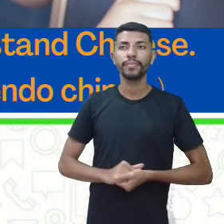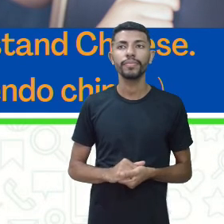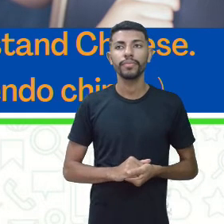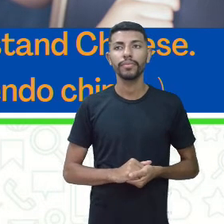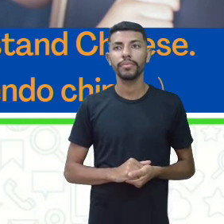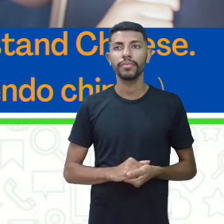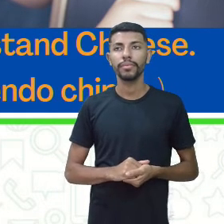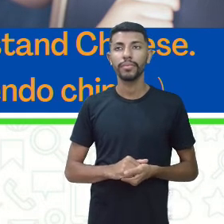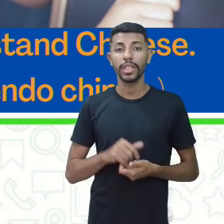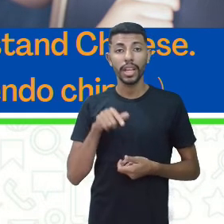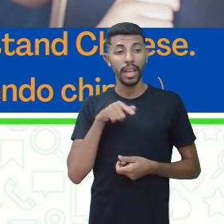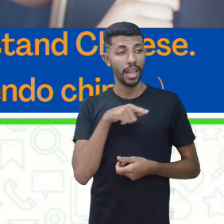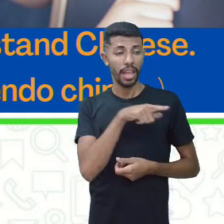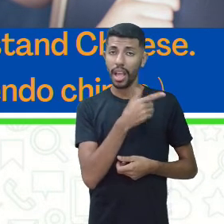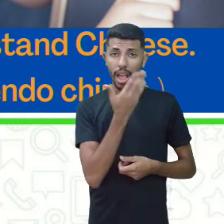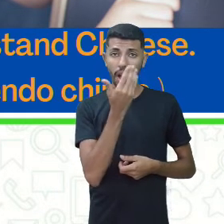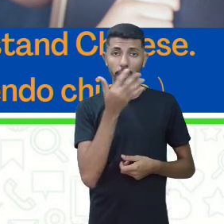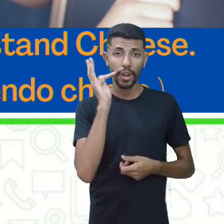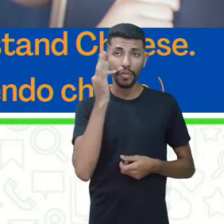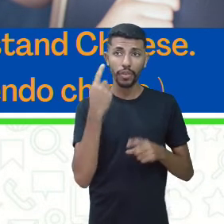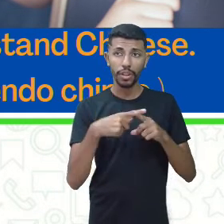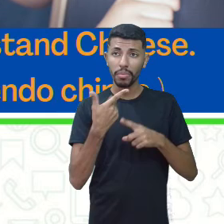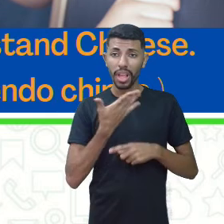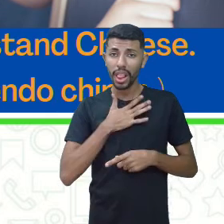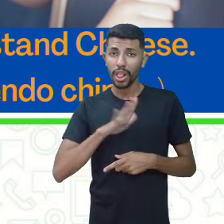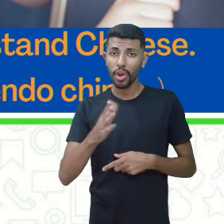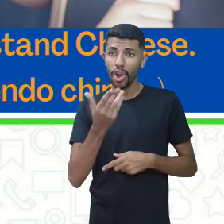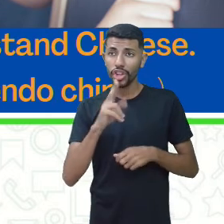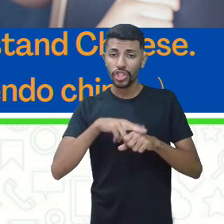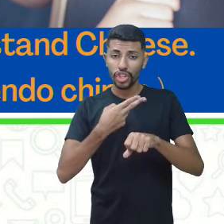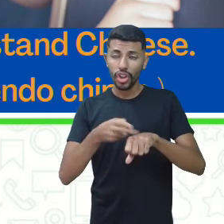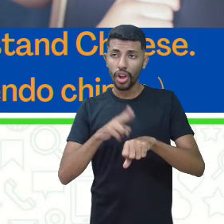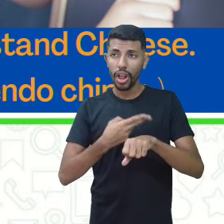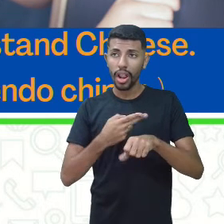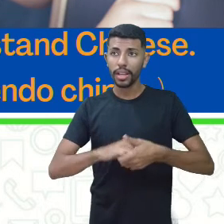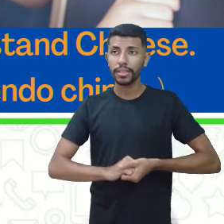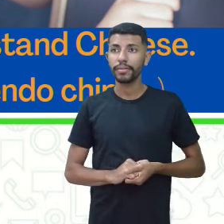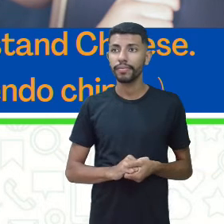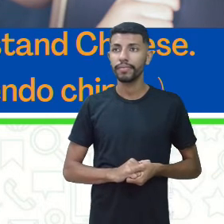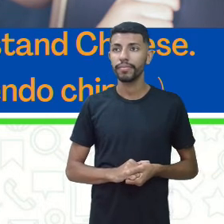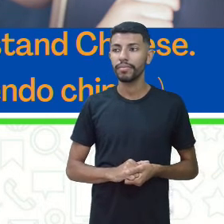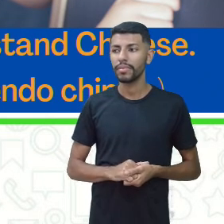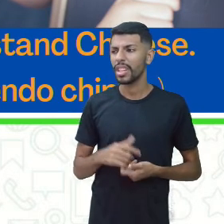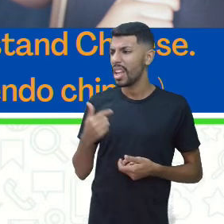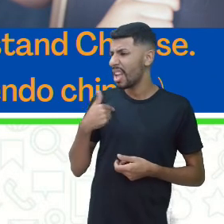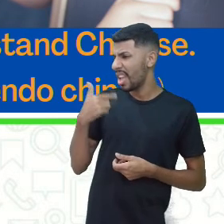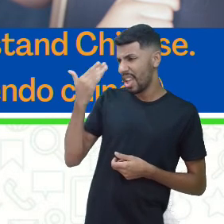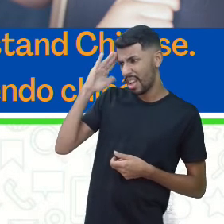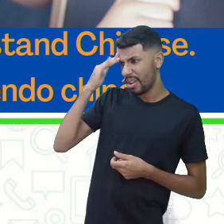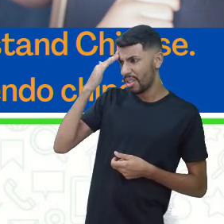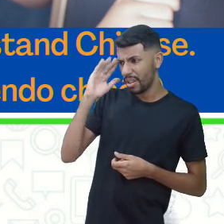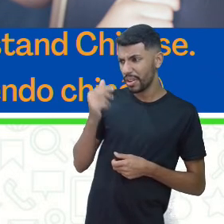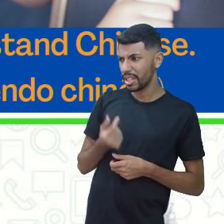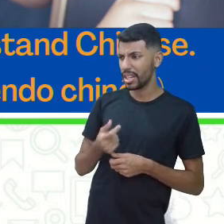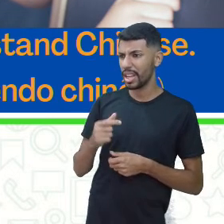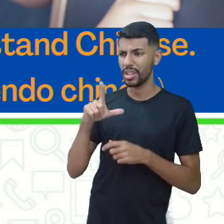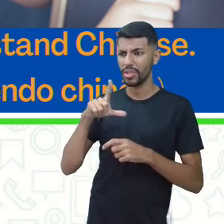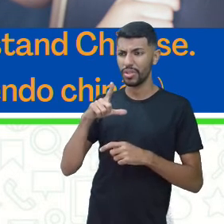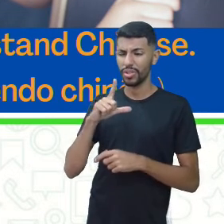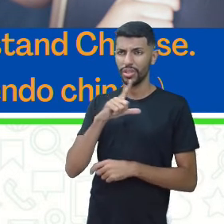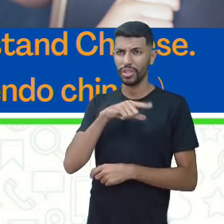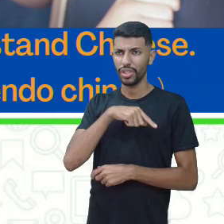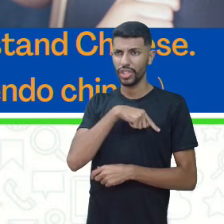comendo frutas que ele não gosta de chocolate. E aqui, Do not understand Chinese. I do not understand Chinese. Eu uso ele,